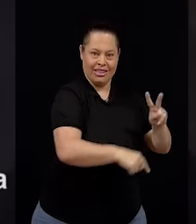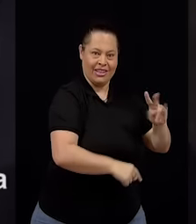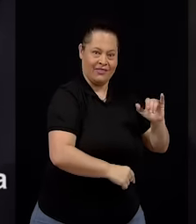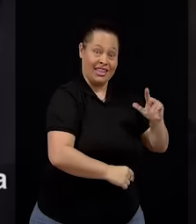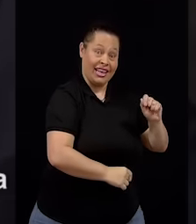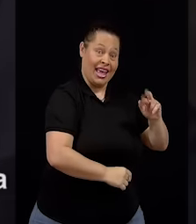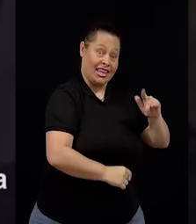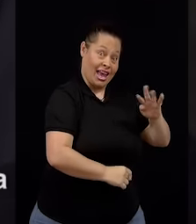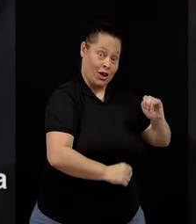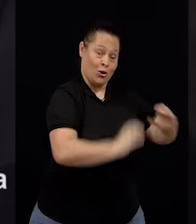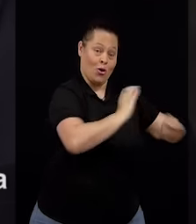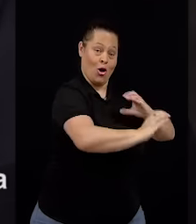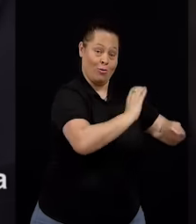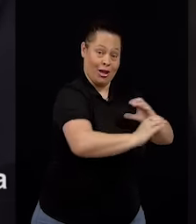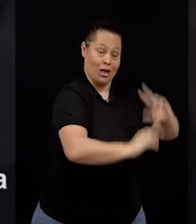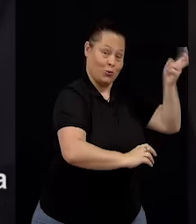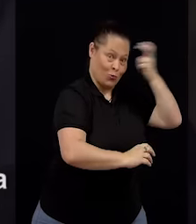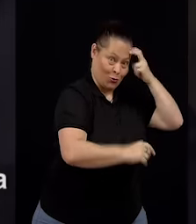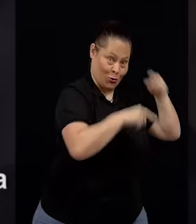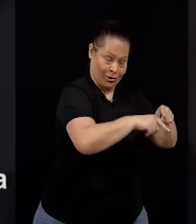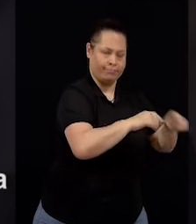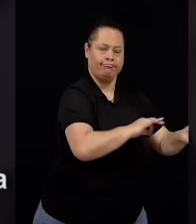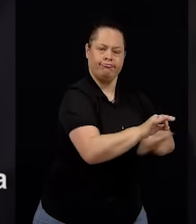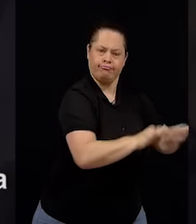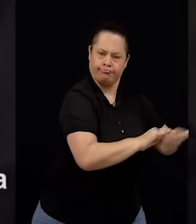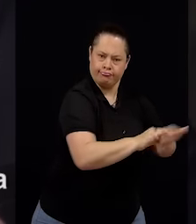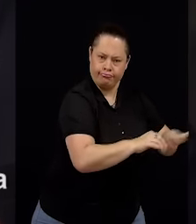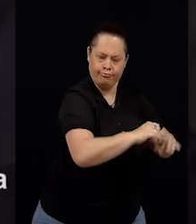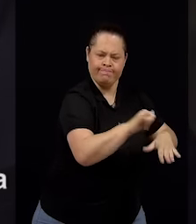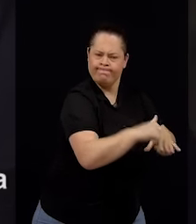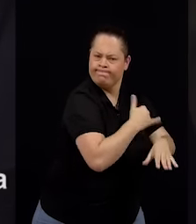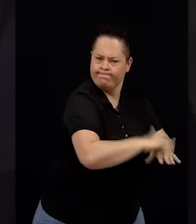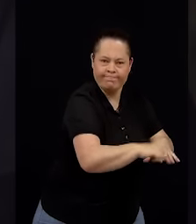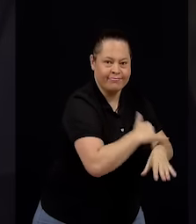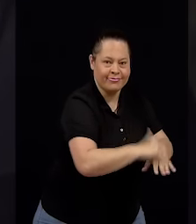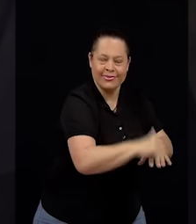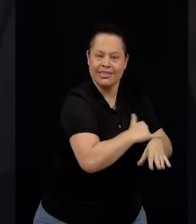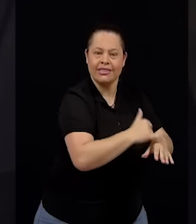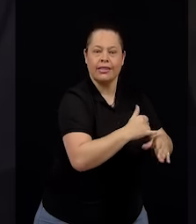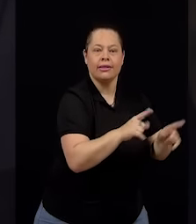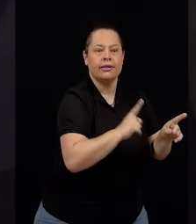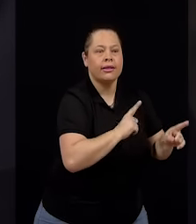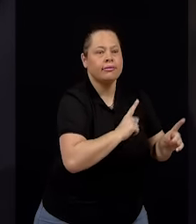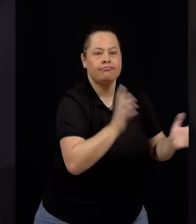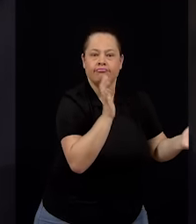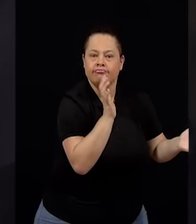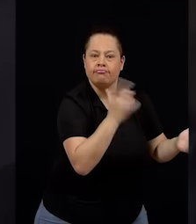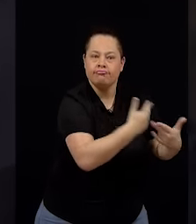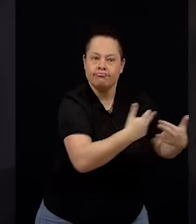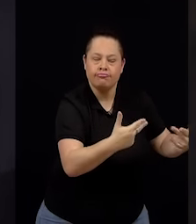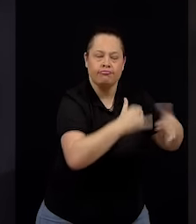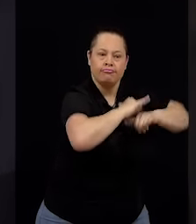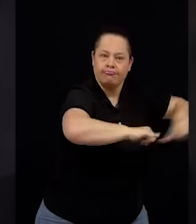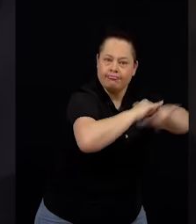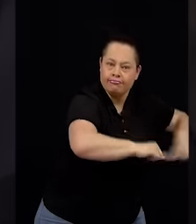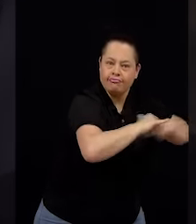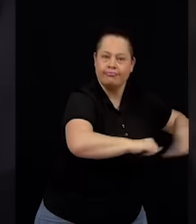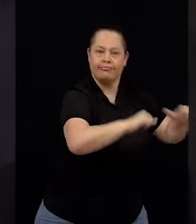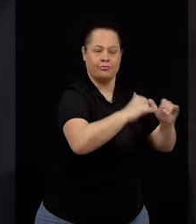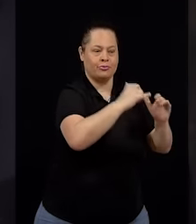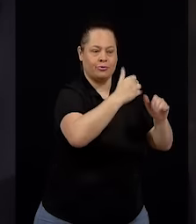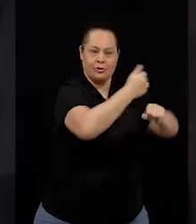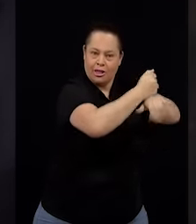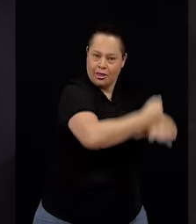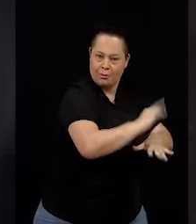uniu, articulou inteligentemente os vários veículos de comunicação para facilitar e